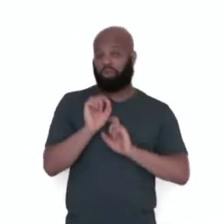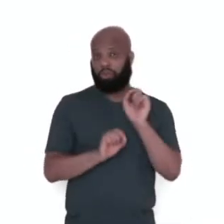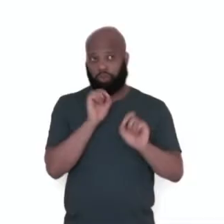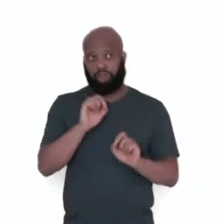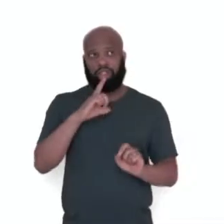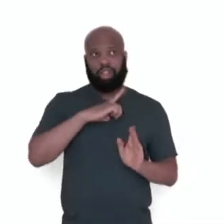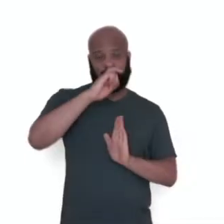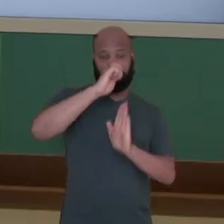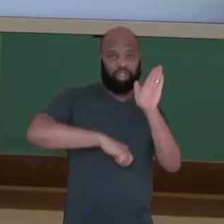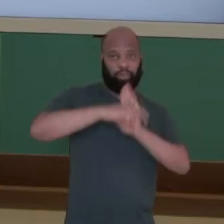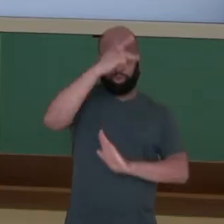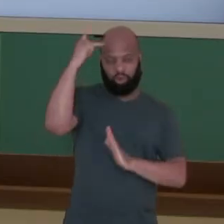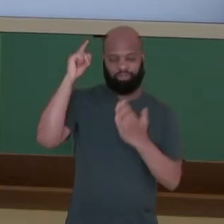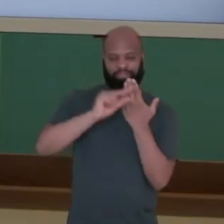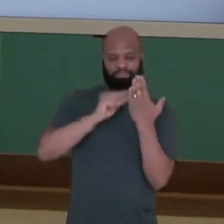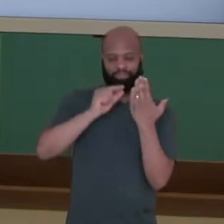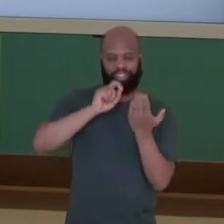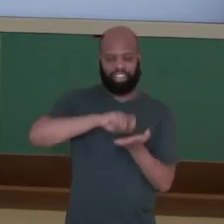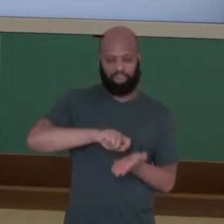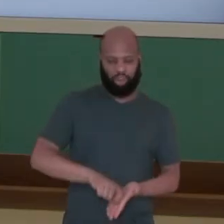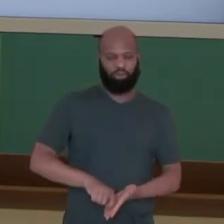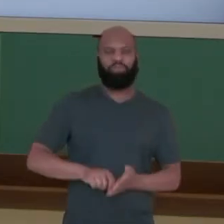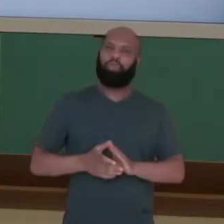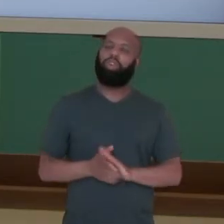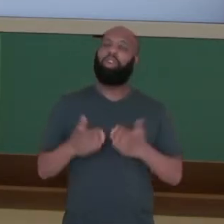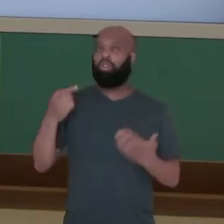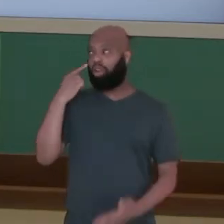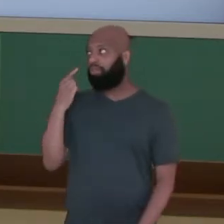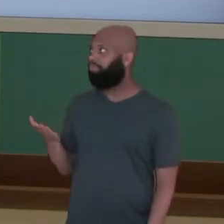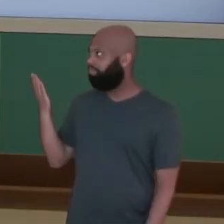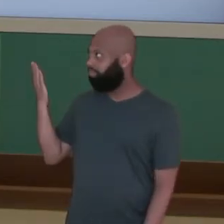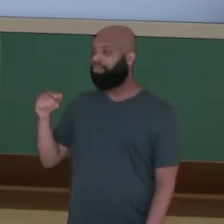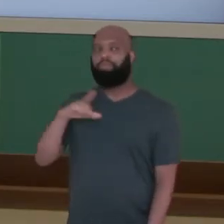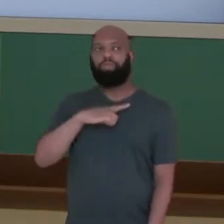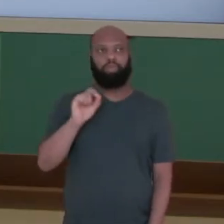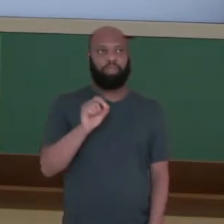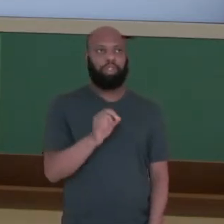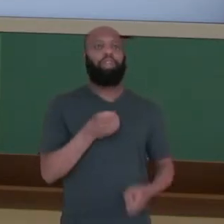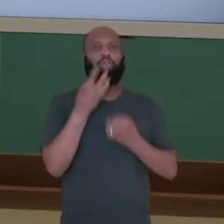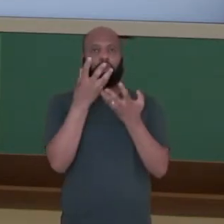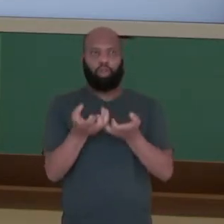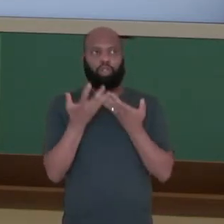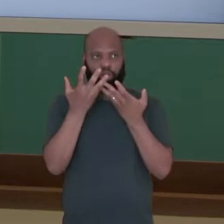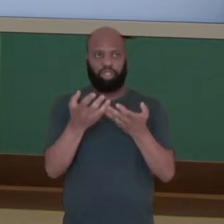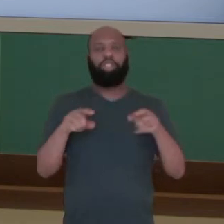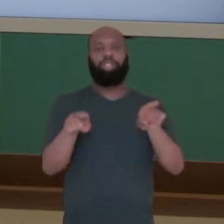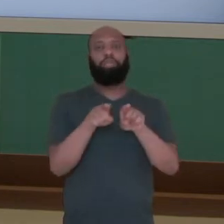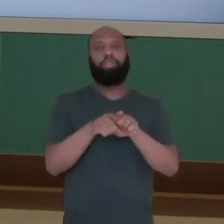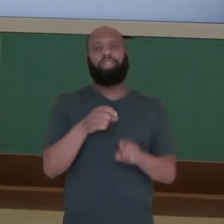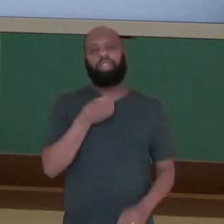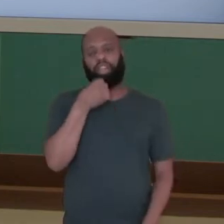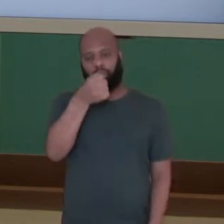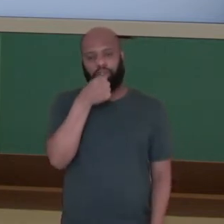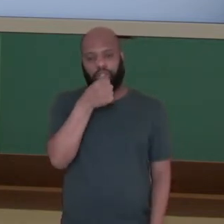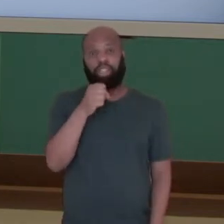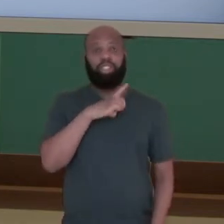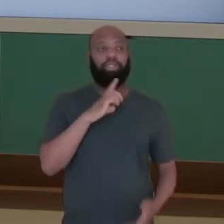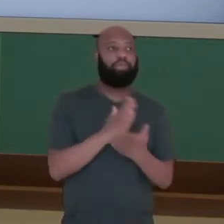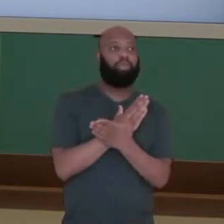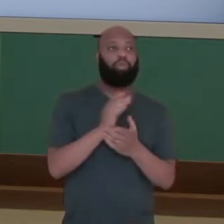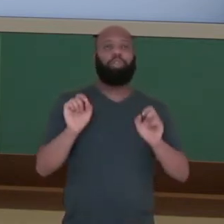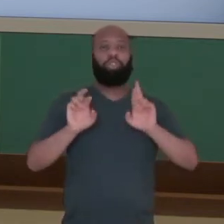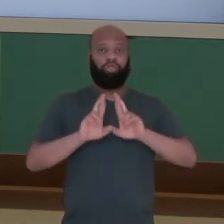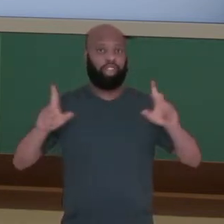assinados pelo autor, né? Então observem aqui que a notícia e a reportagem apresentam algumas